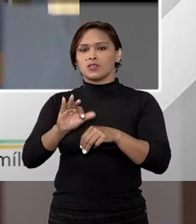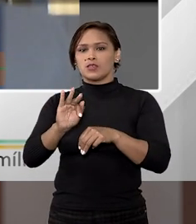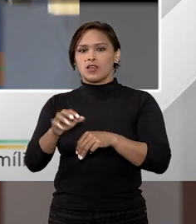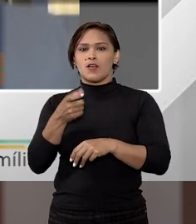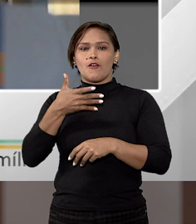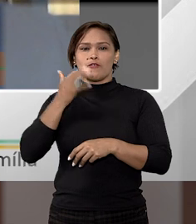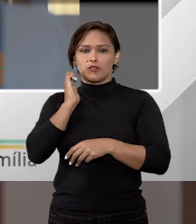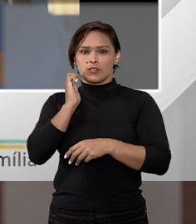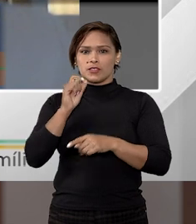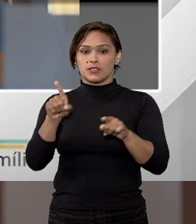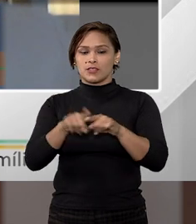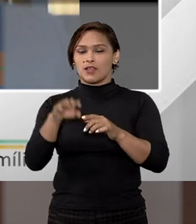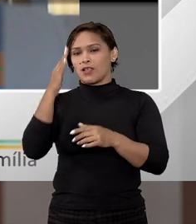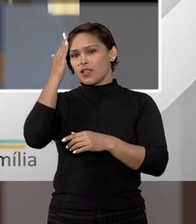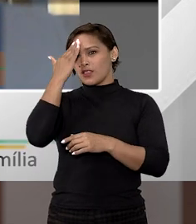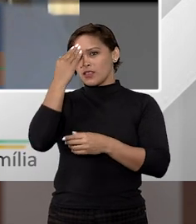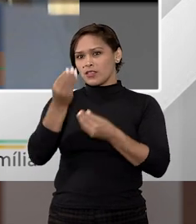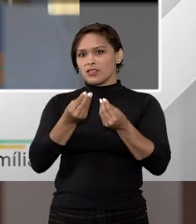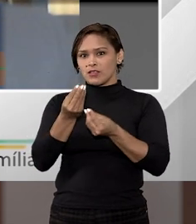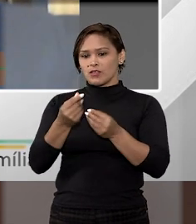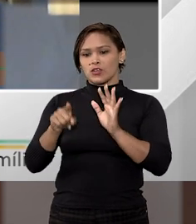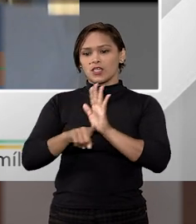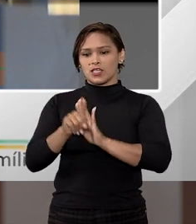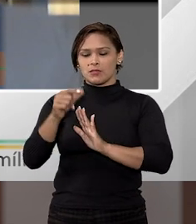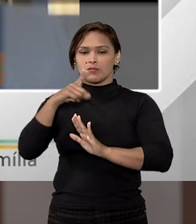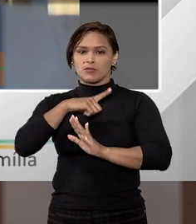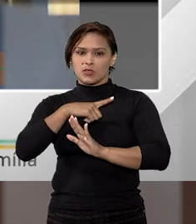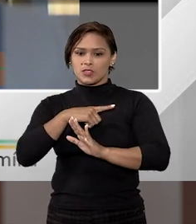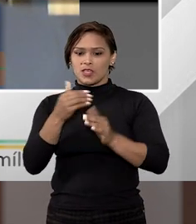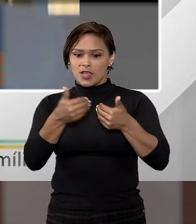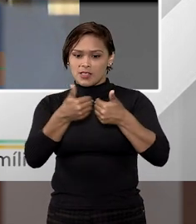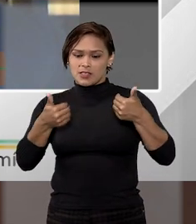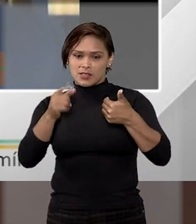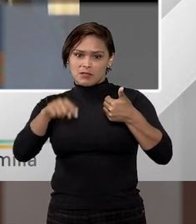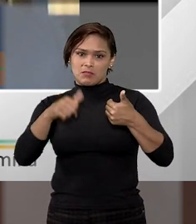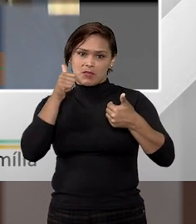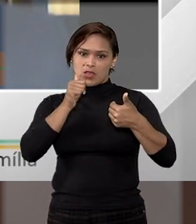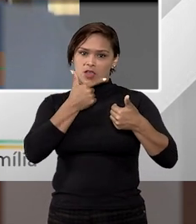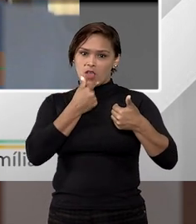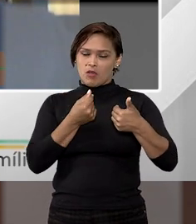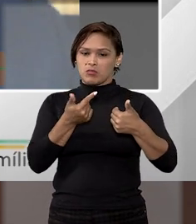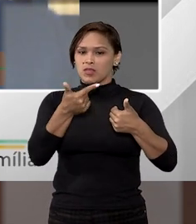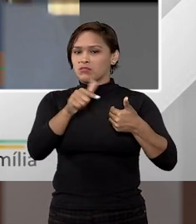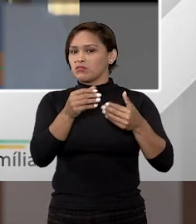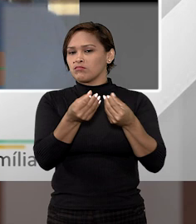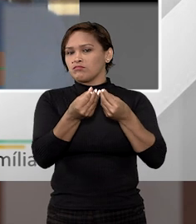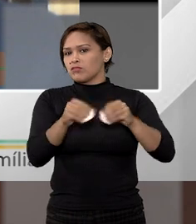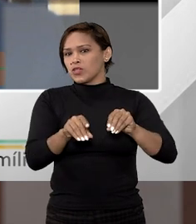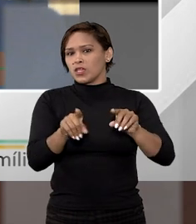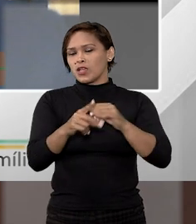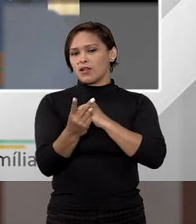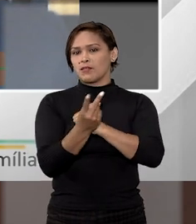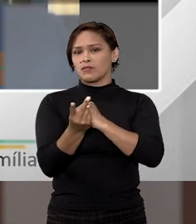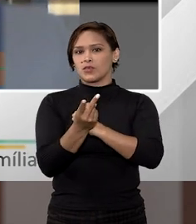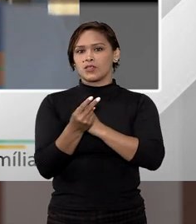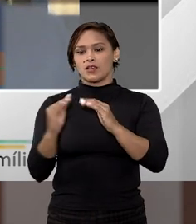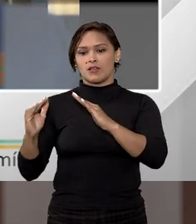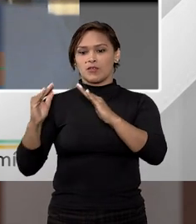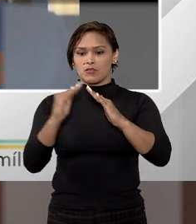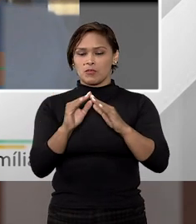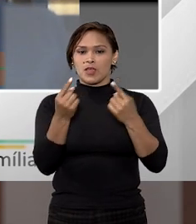Federal Luiz Fux que entendeu justamente isso que o fato de ter existido a separação do casal não acaba com a proteção do bem